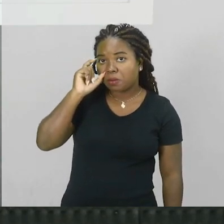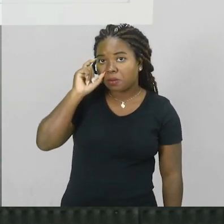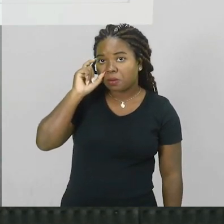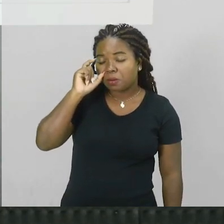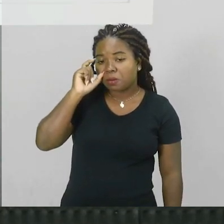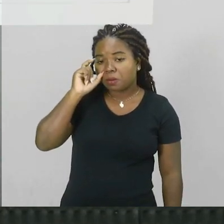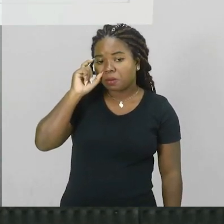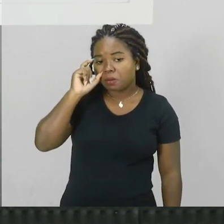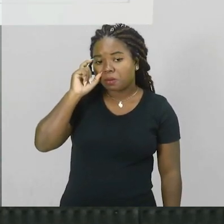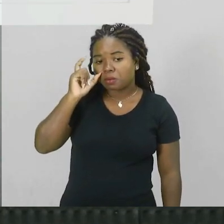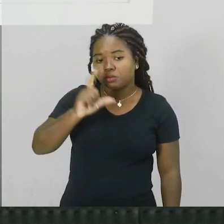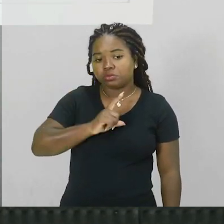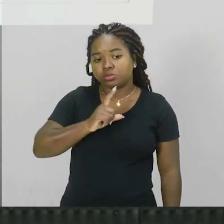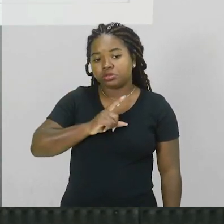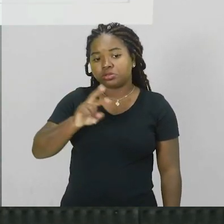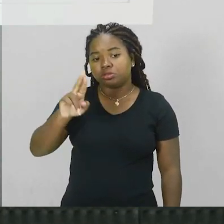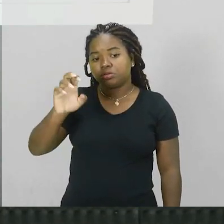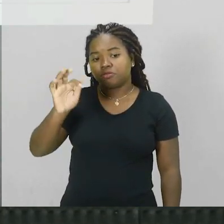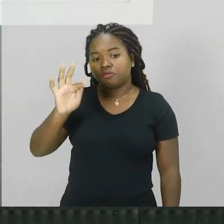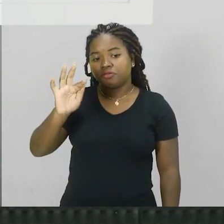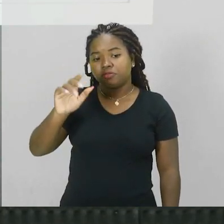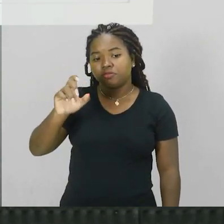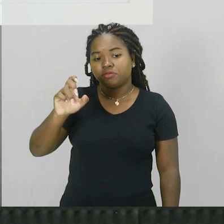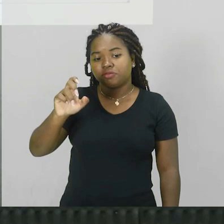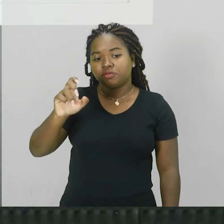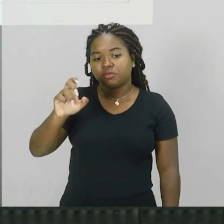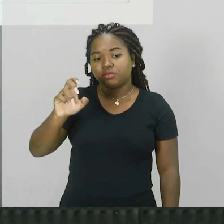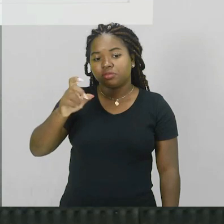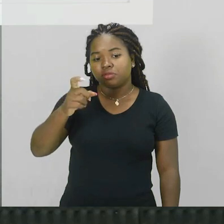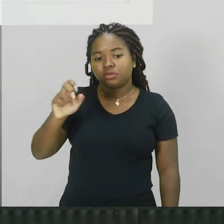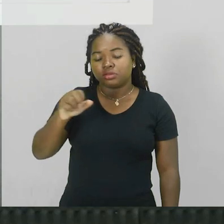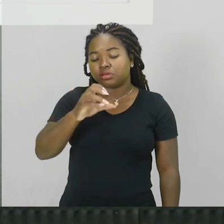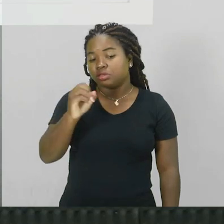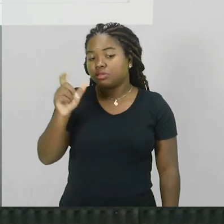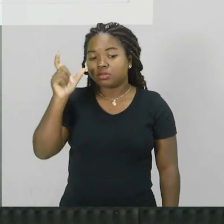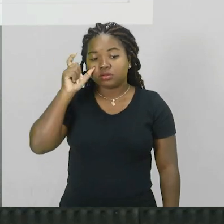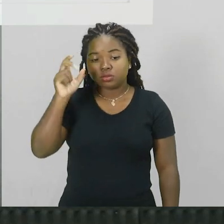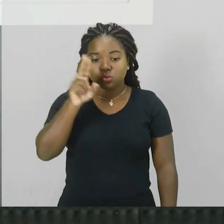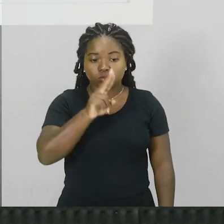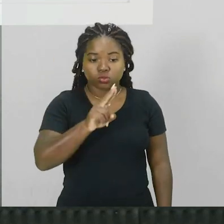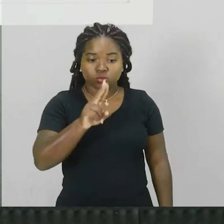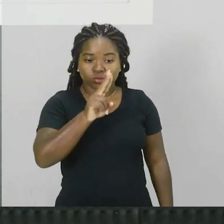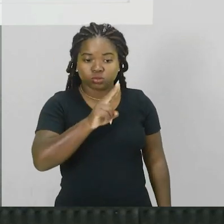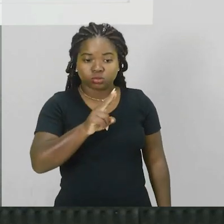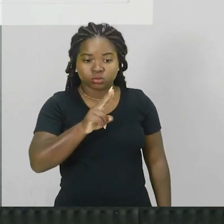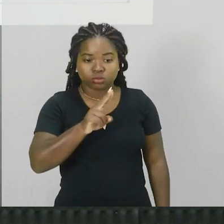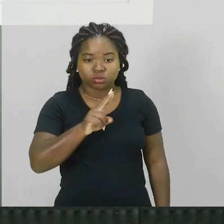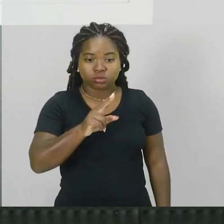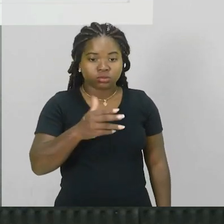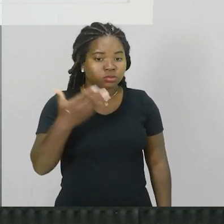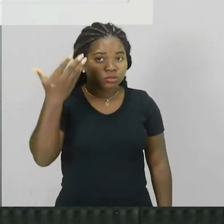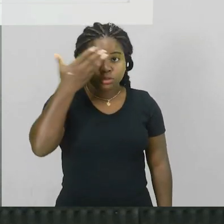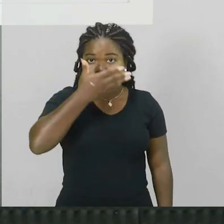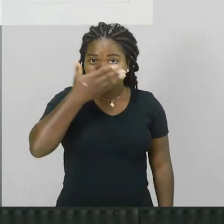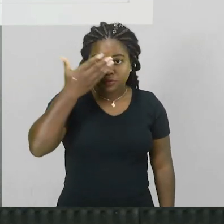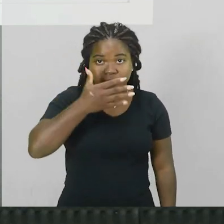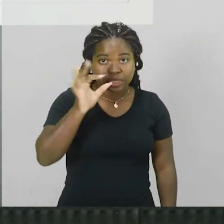reflexão então esse óculos nós iremos utilizar esse óculos pra não enxergar nada